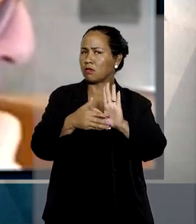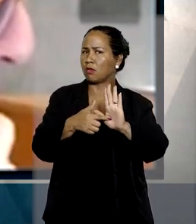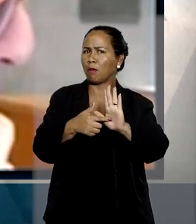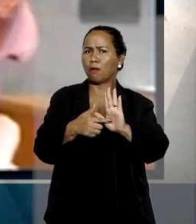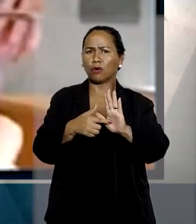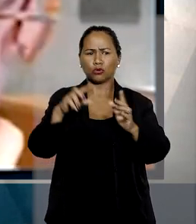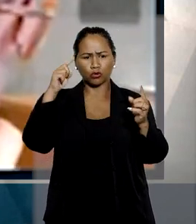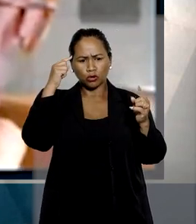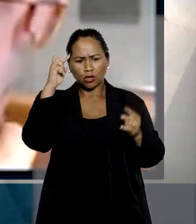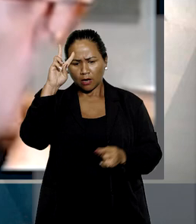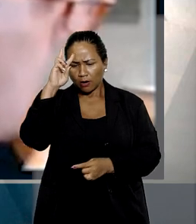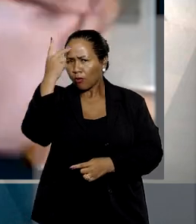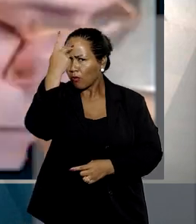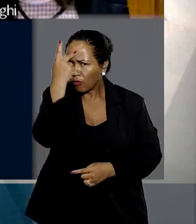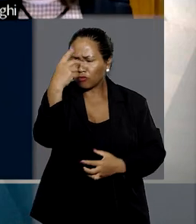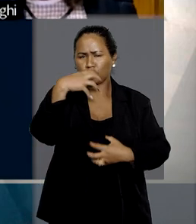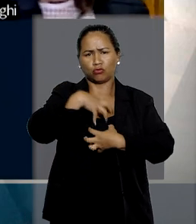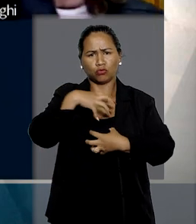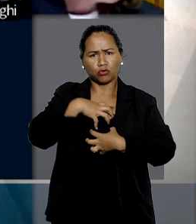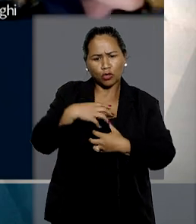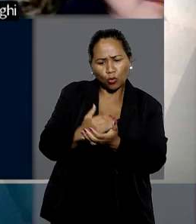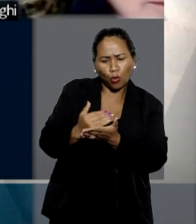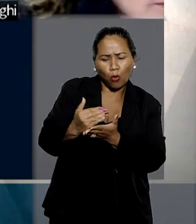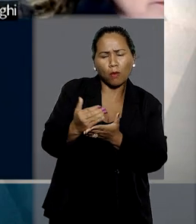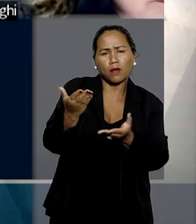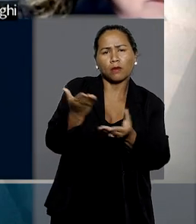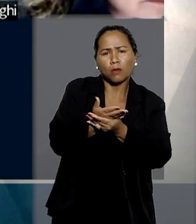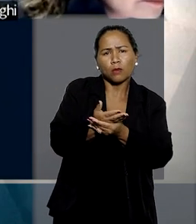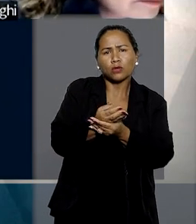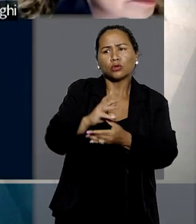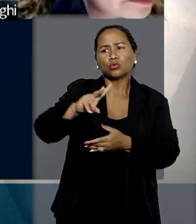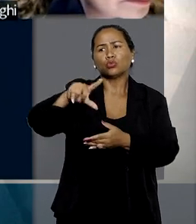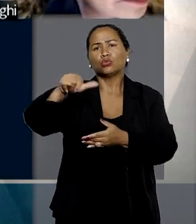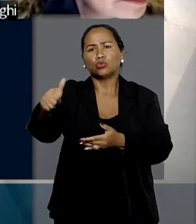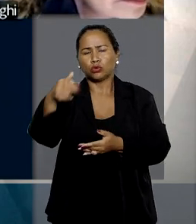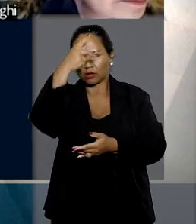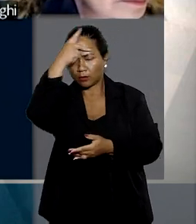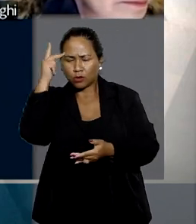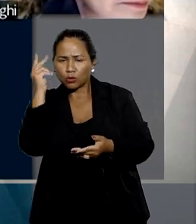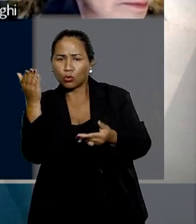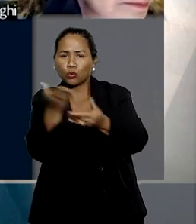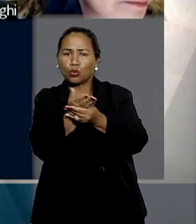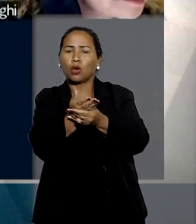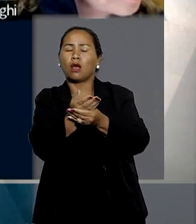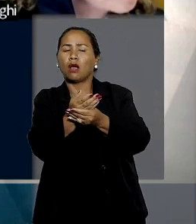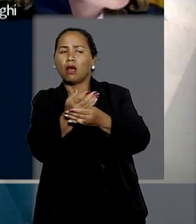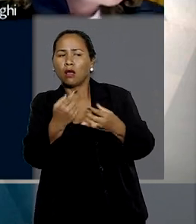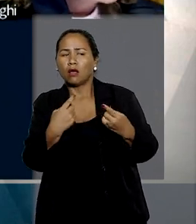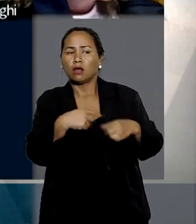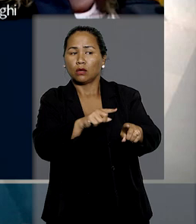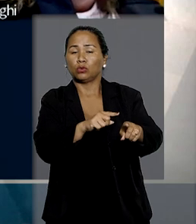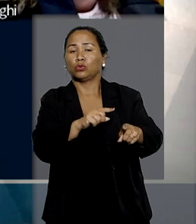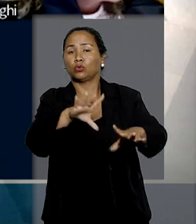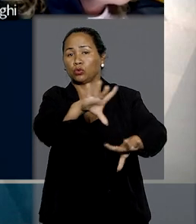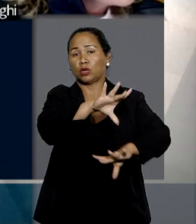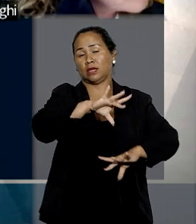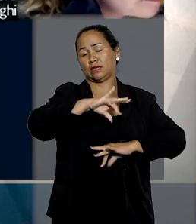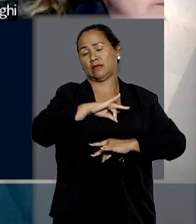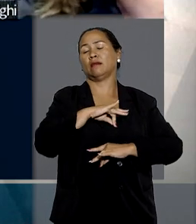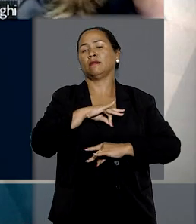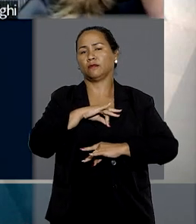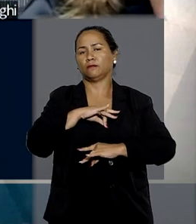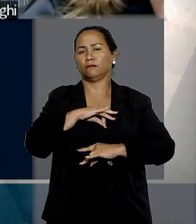início do prazo processual com a forma de sua contagem. O magistrado ressaltou que quando as intimações ou as